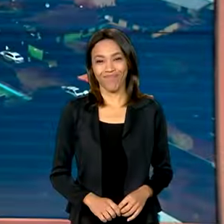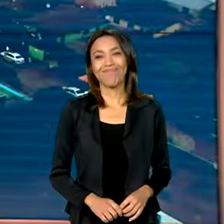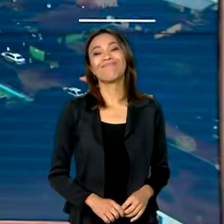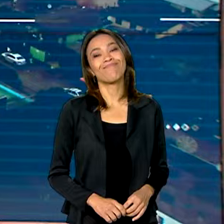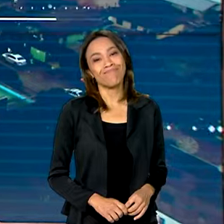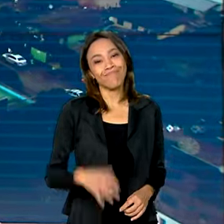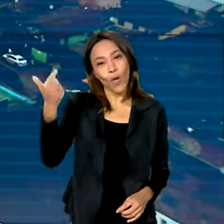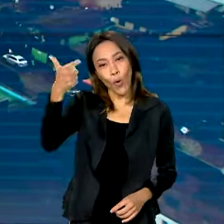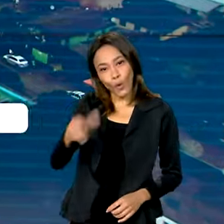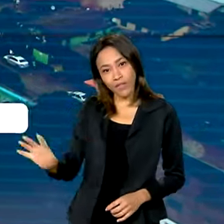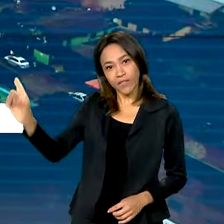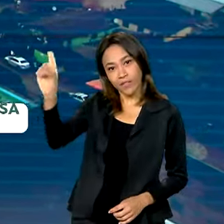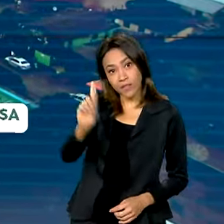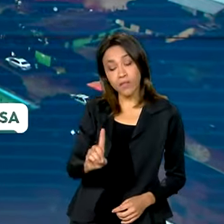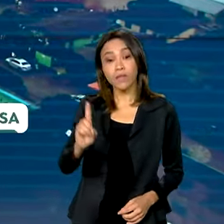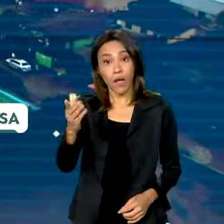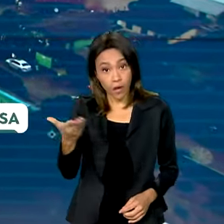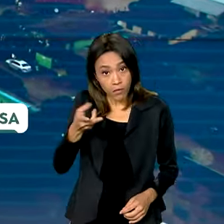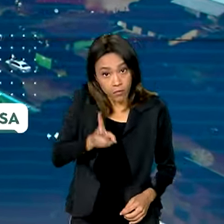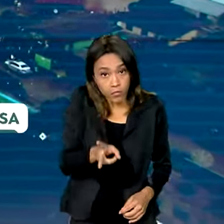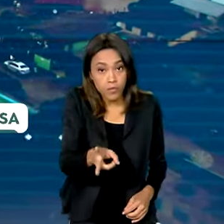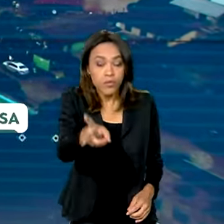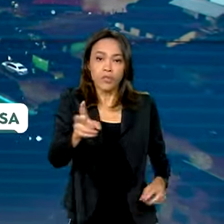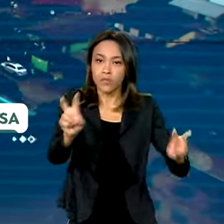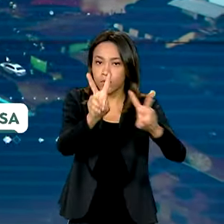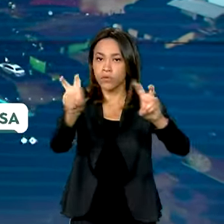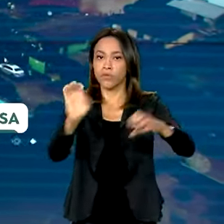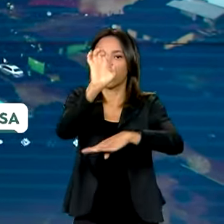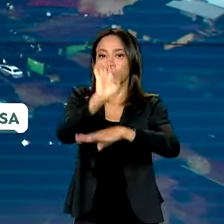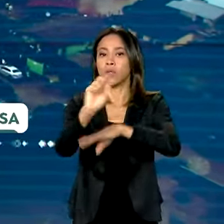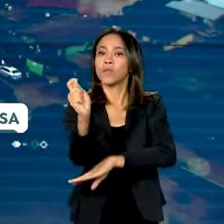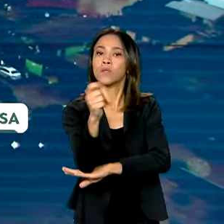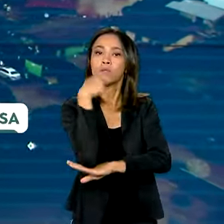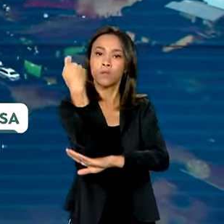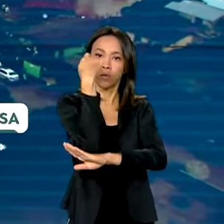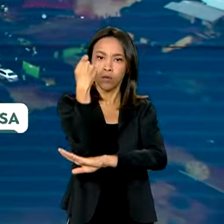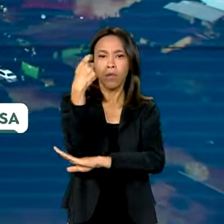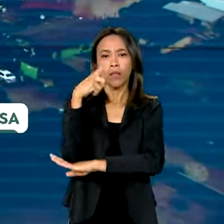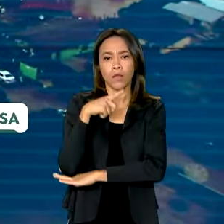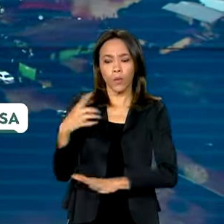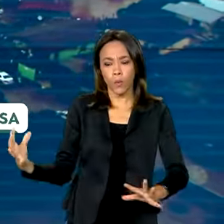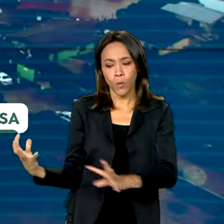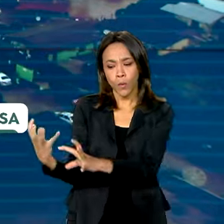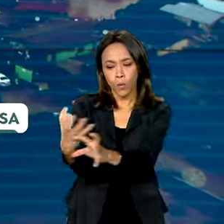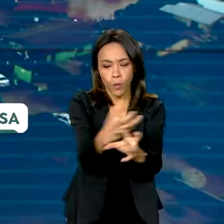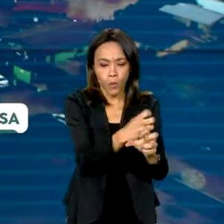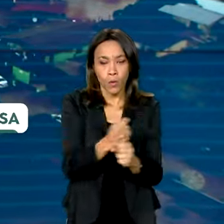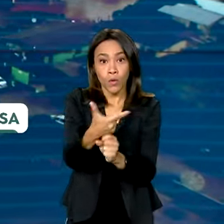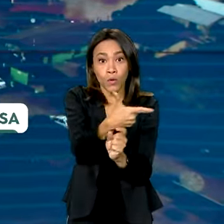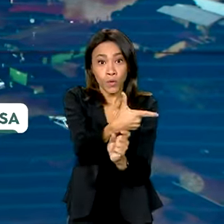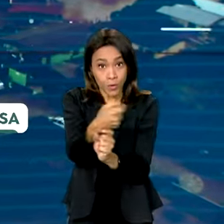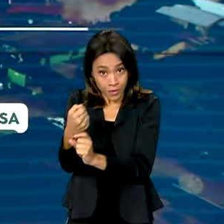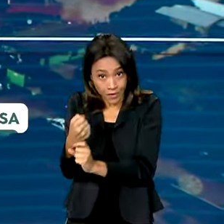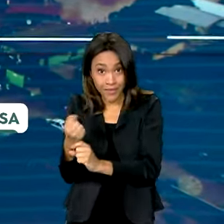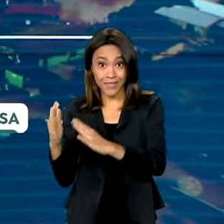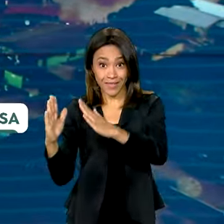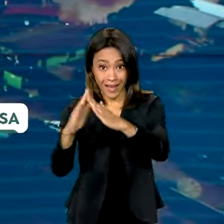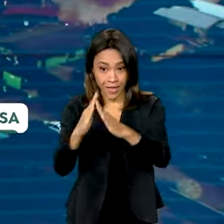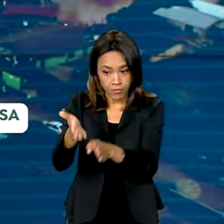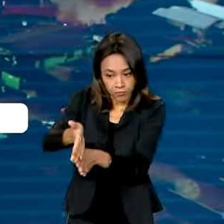Estamos de volta e seguimos falando do Rio Grande do Sul. O Estado terá 200 casas modulares